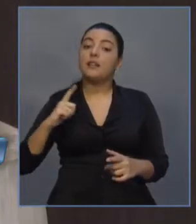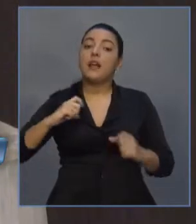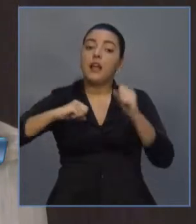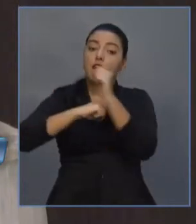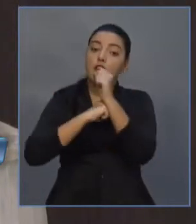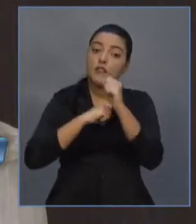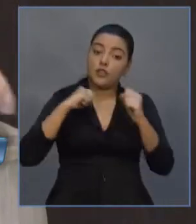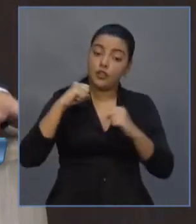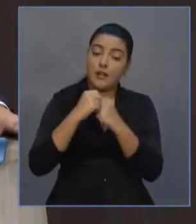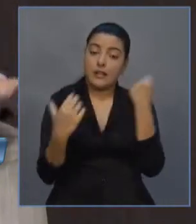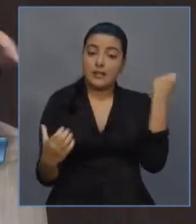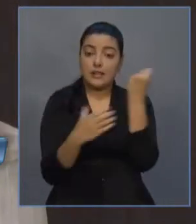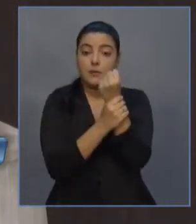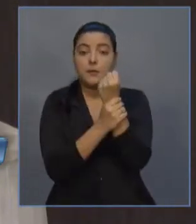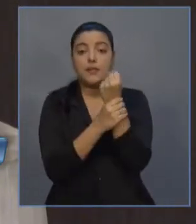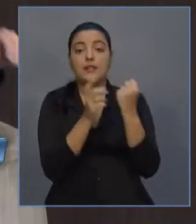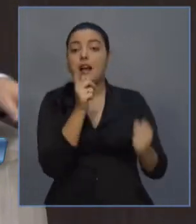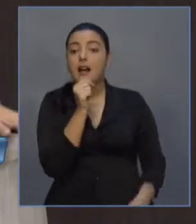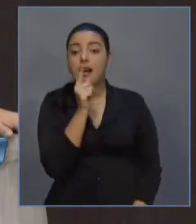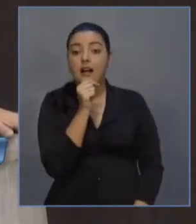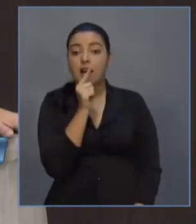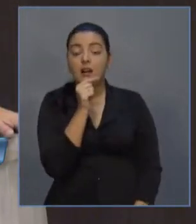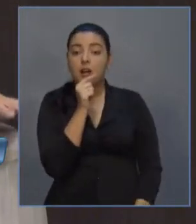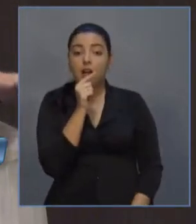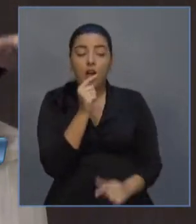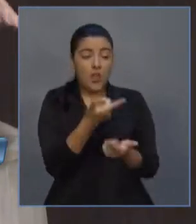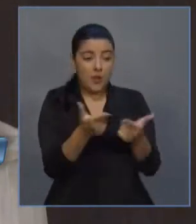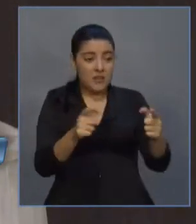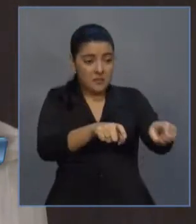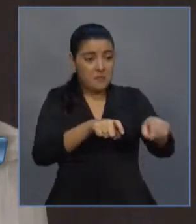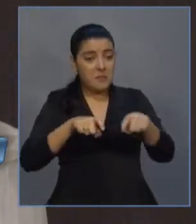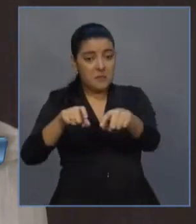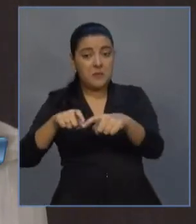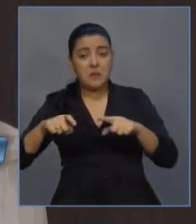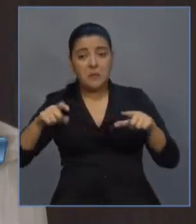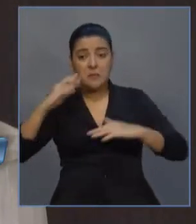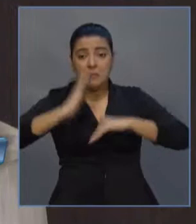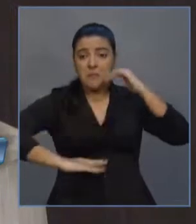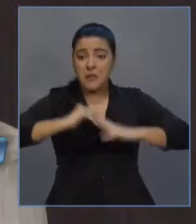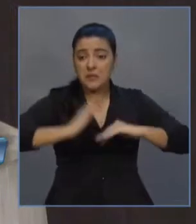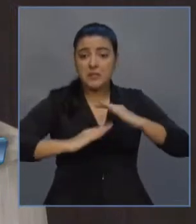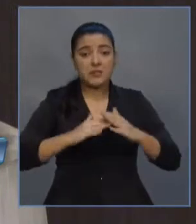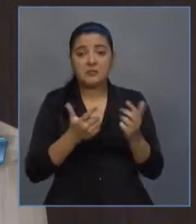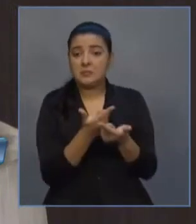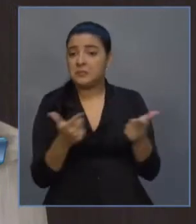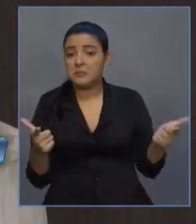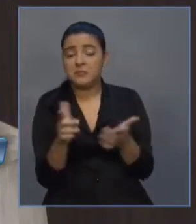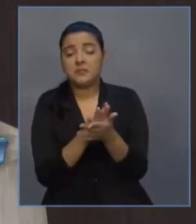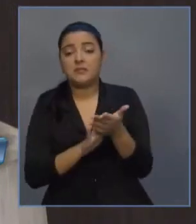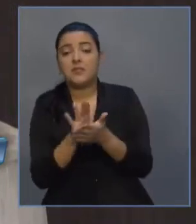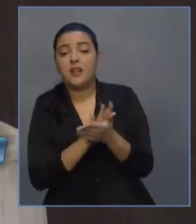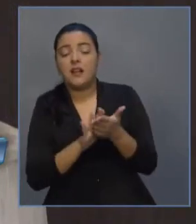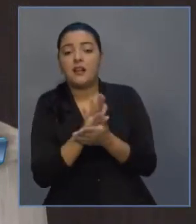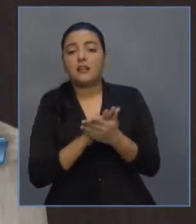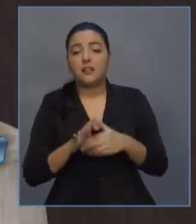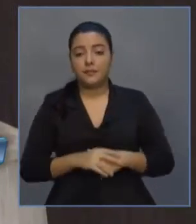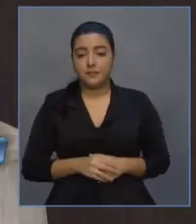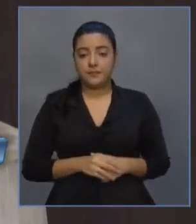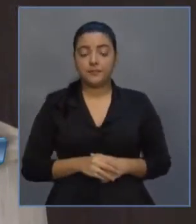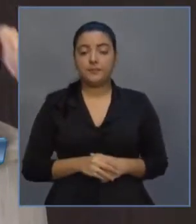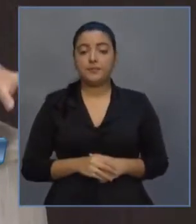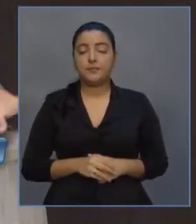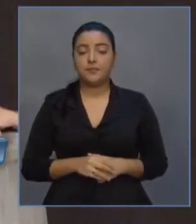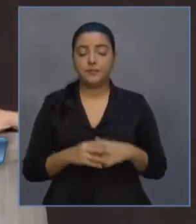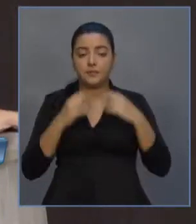segurança hídrica, coisa que nenhum agricultor familiar tem, coisa que nenhum pequeno agricultor tem, que